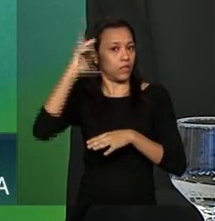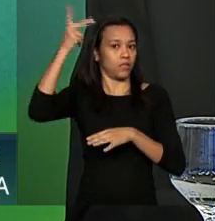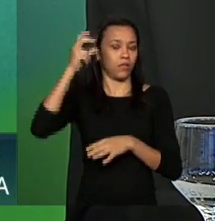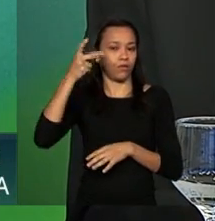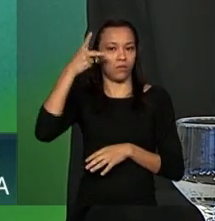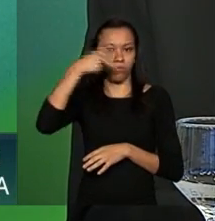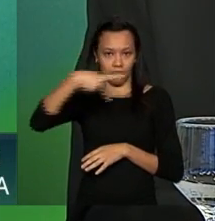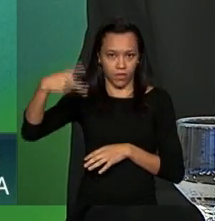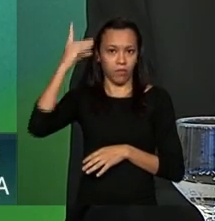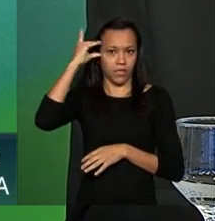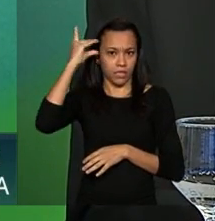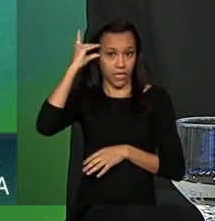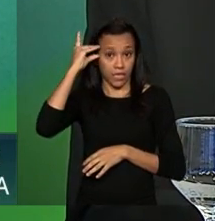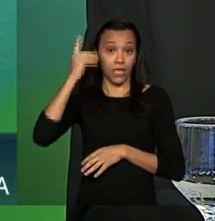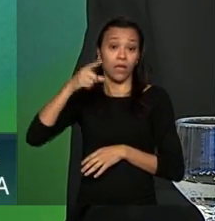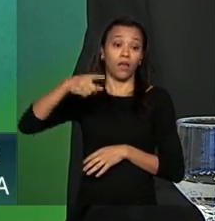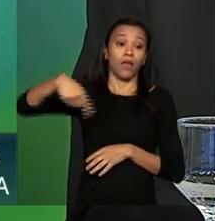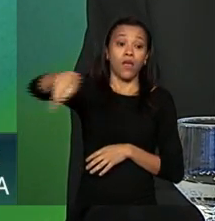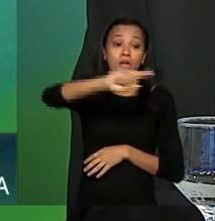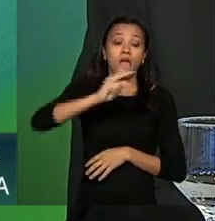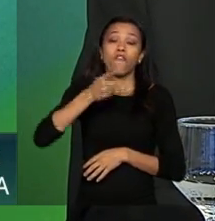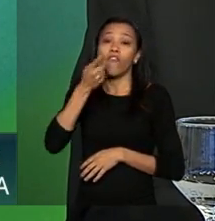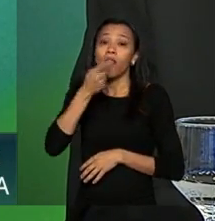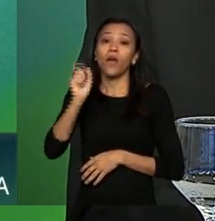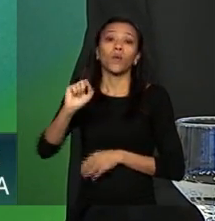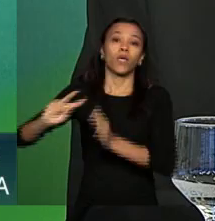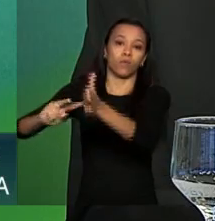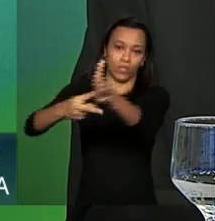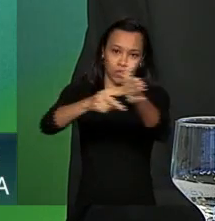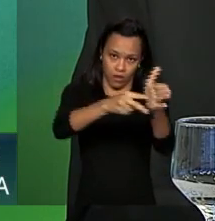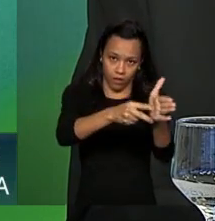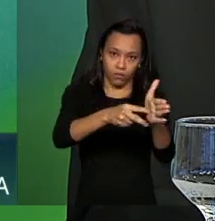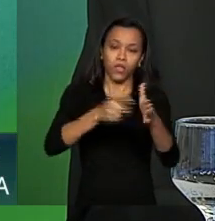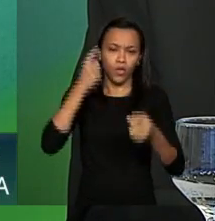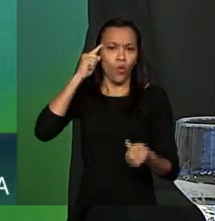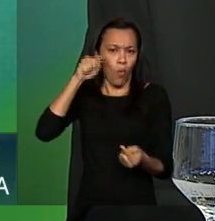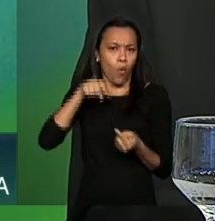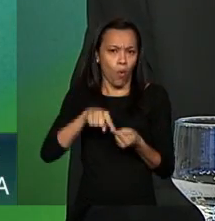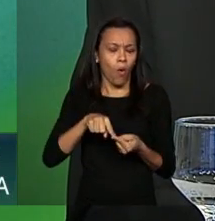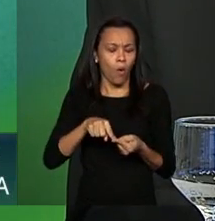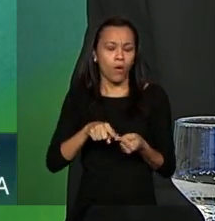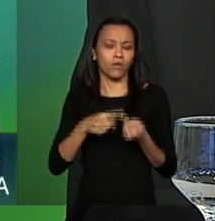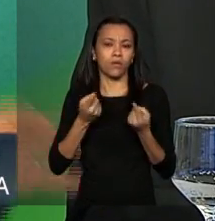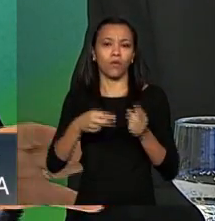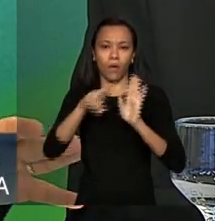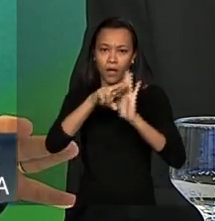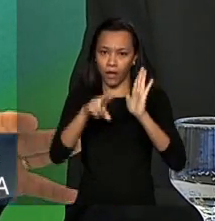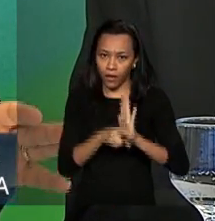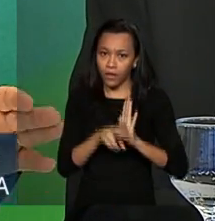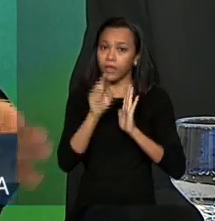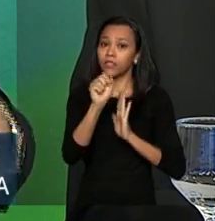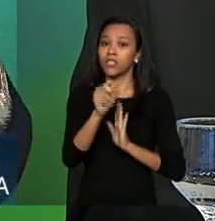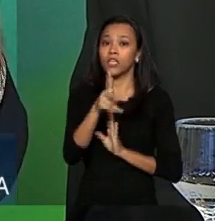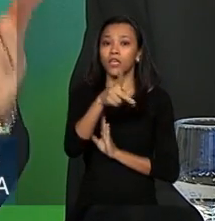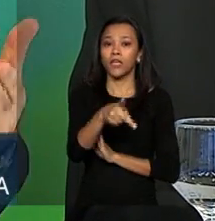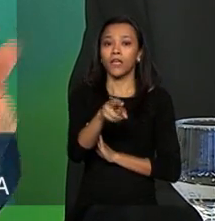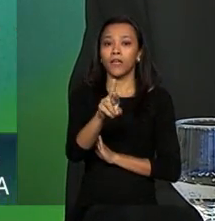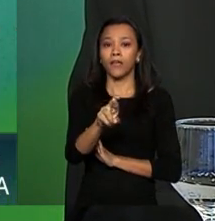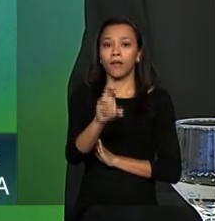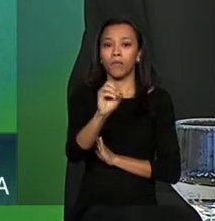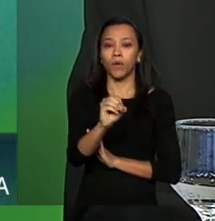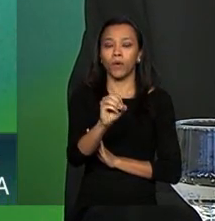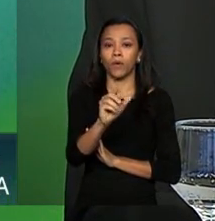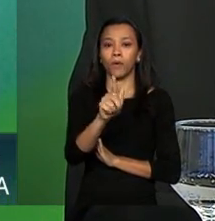reafirmaram que concordam com o conceito de progressividade ponto a reação